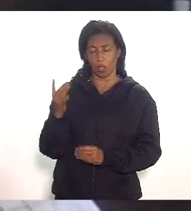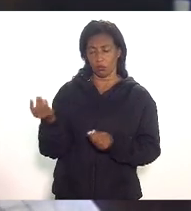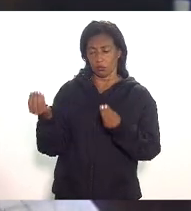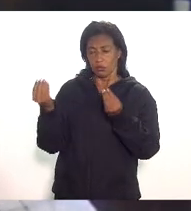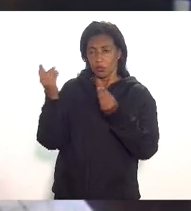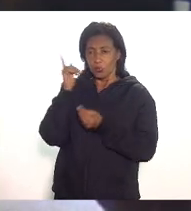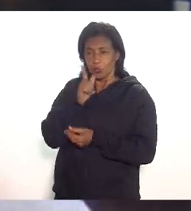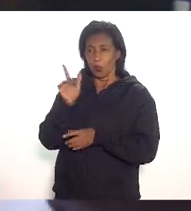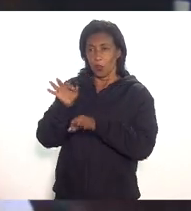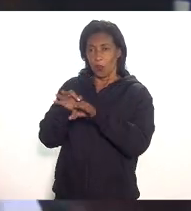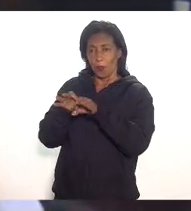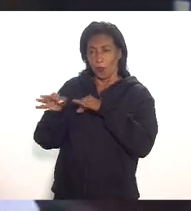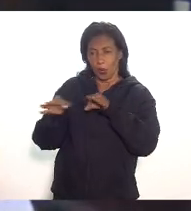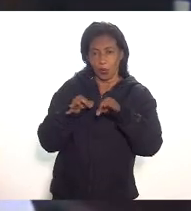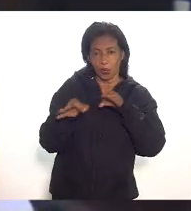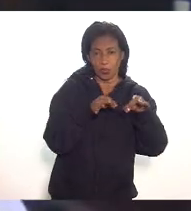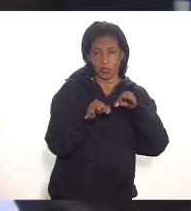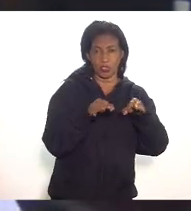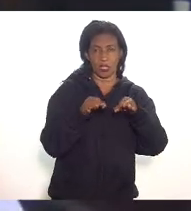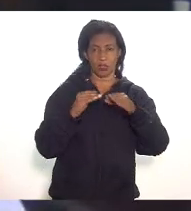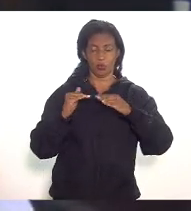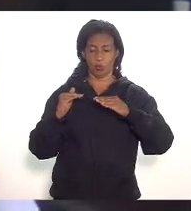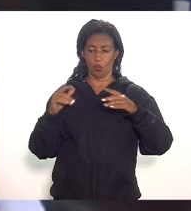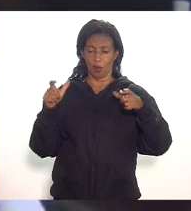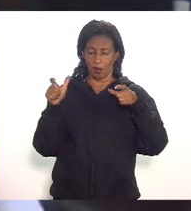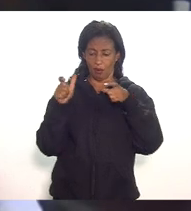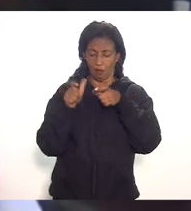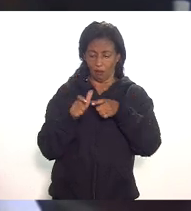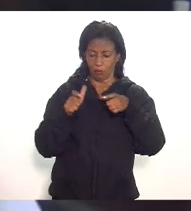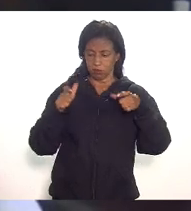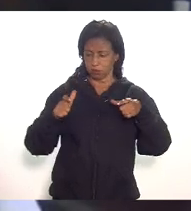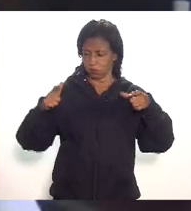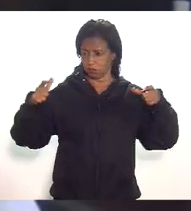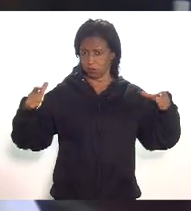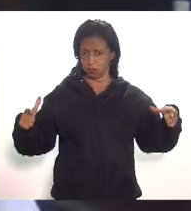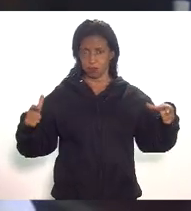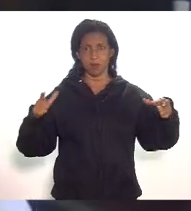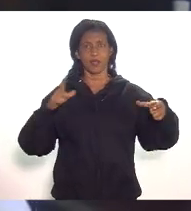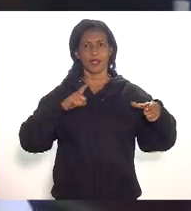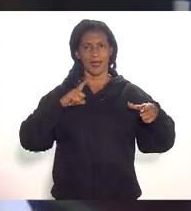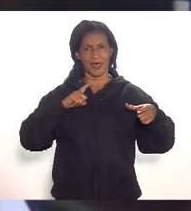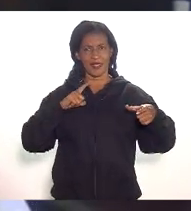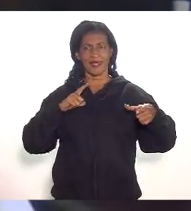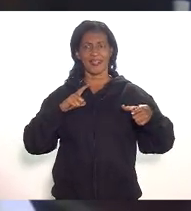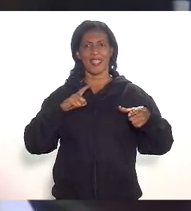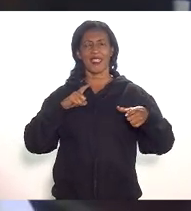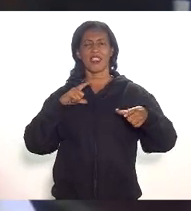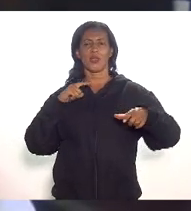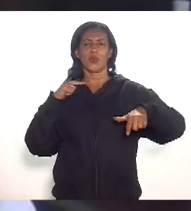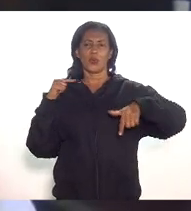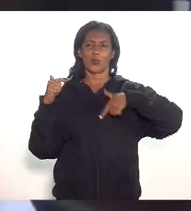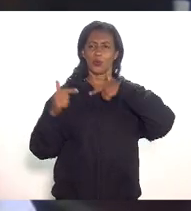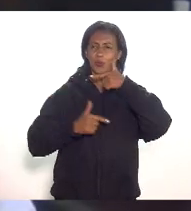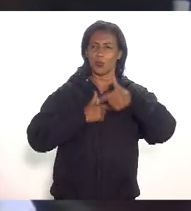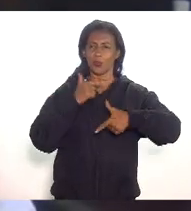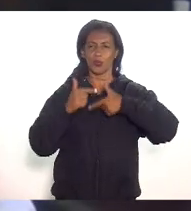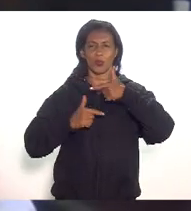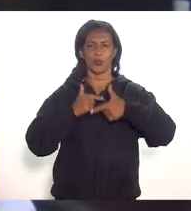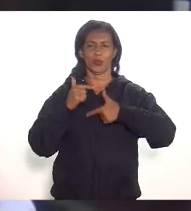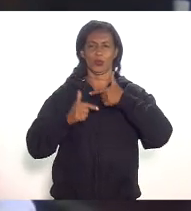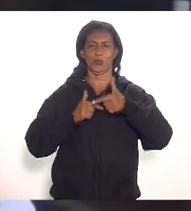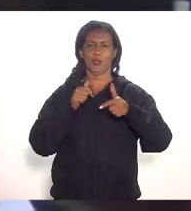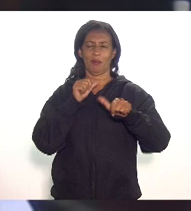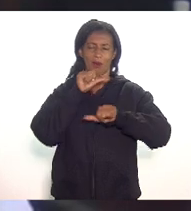consumo de todos os portos grandes, médios e pequenos é que desenvolvem o mercado de maneira sustentável estimulando em